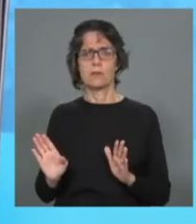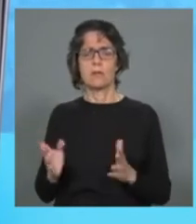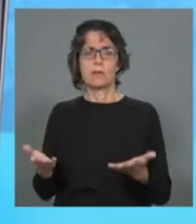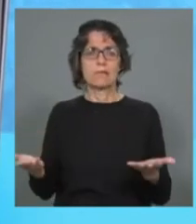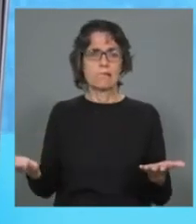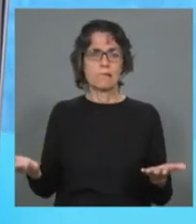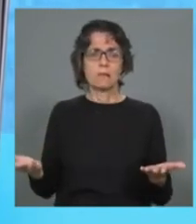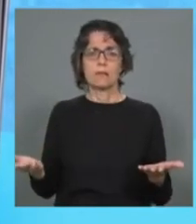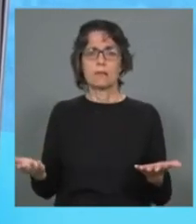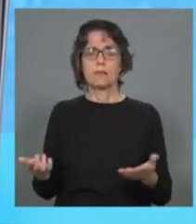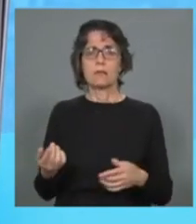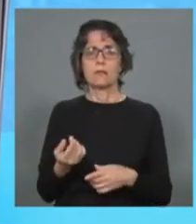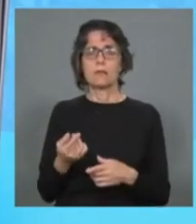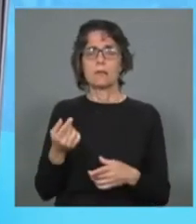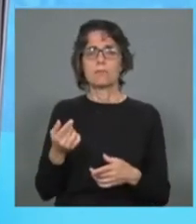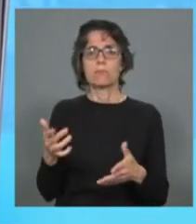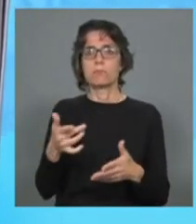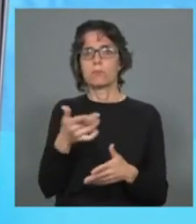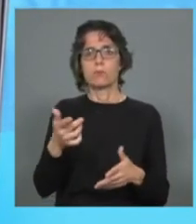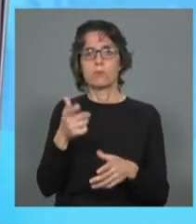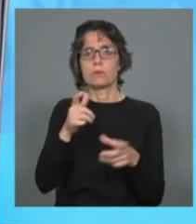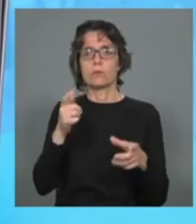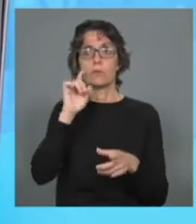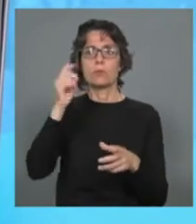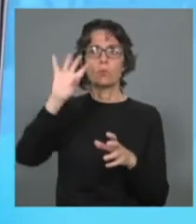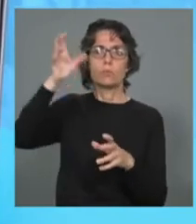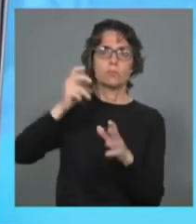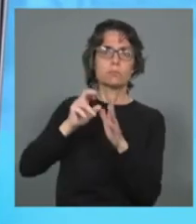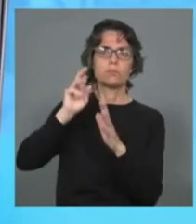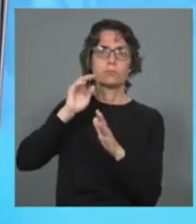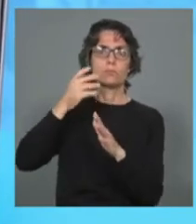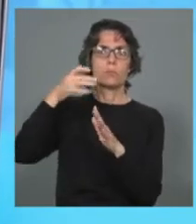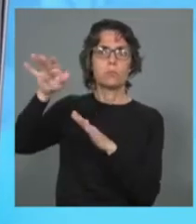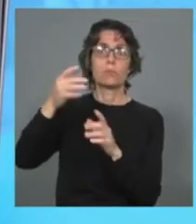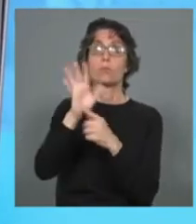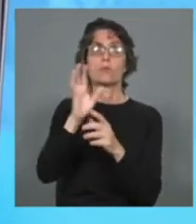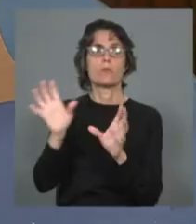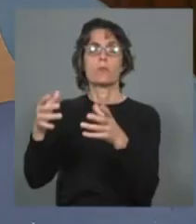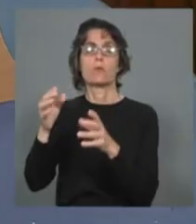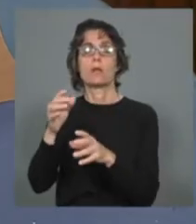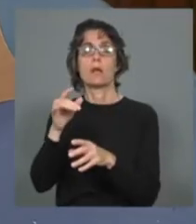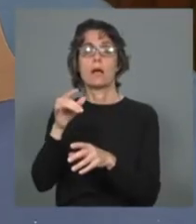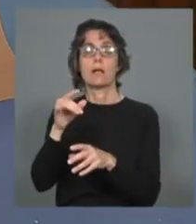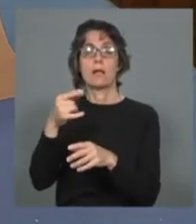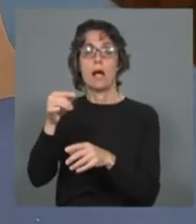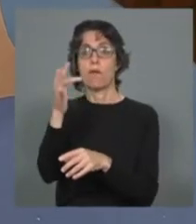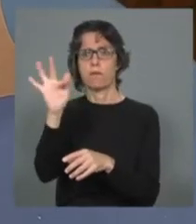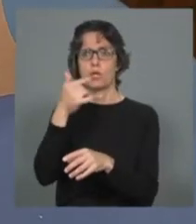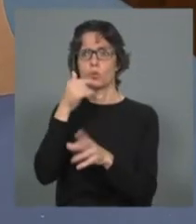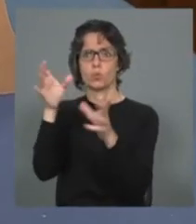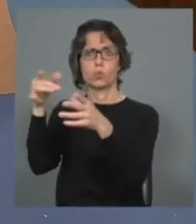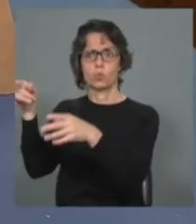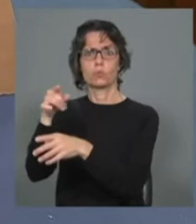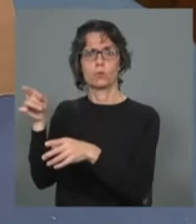pessoas, porque há muitas comunidades libanesas, por exemplo em França, há vários países que têm várias comunidades,